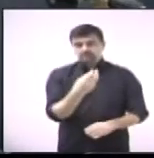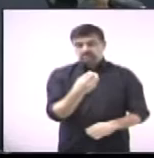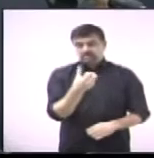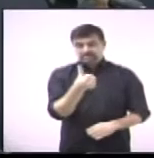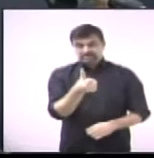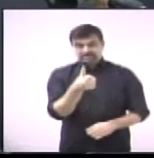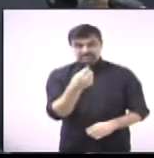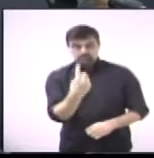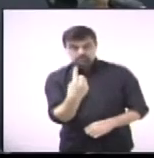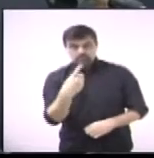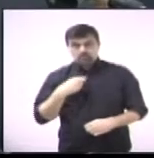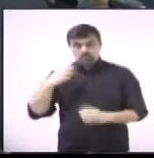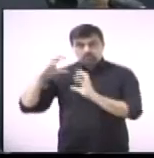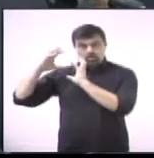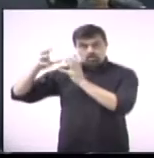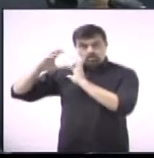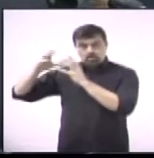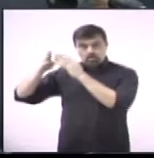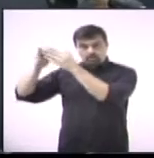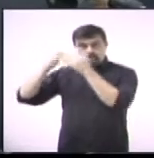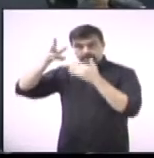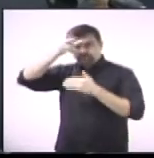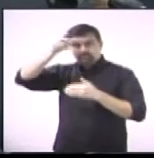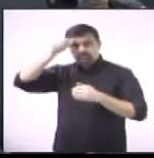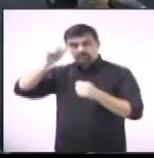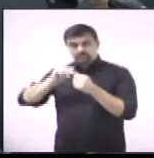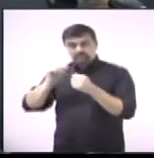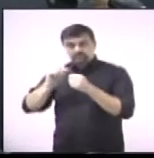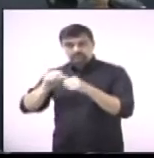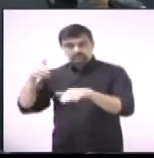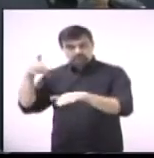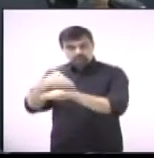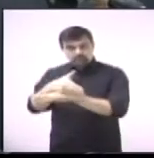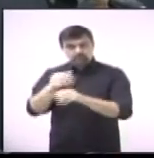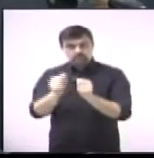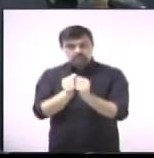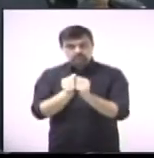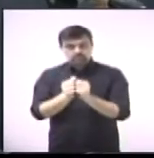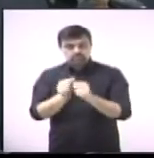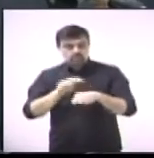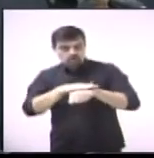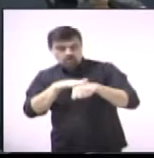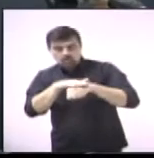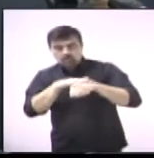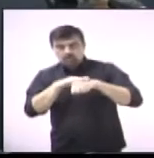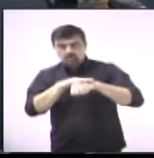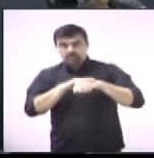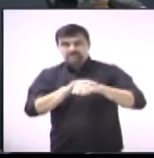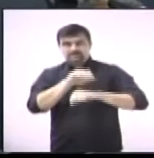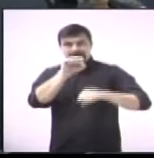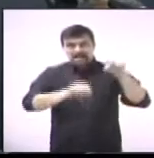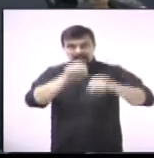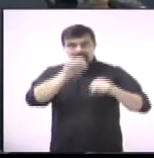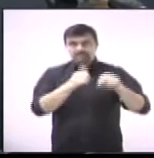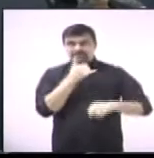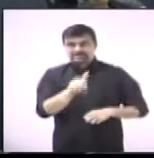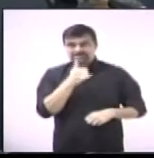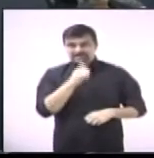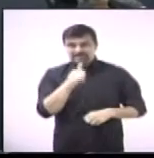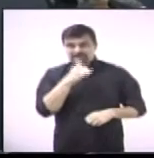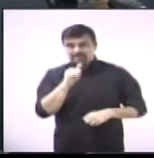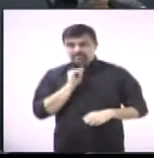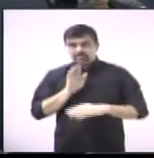vereador Zé Coco sugere ao executivo que intervenha junto à empresa CPFL na poda de